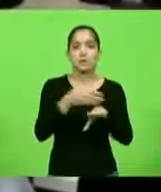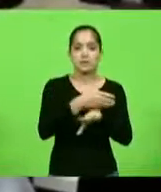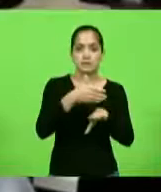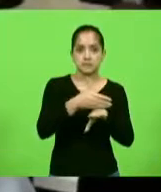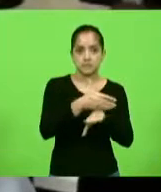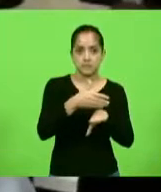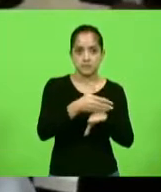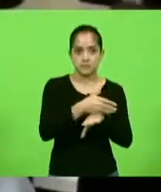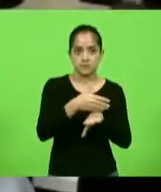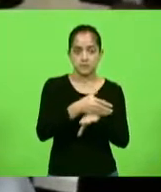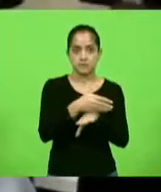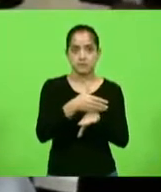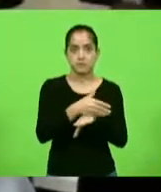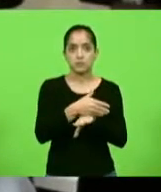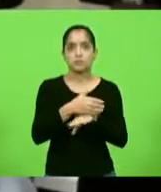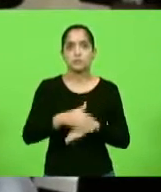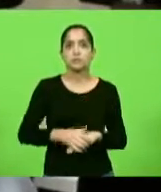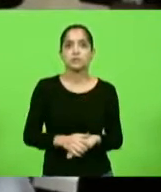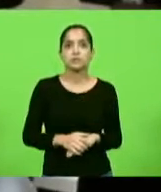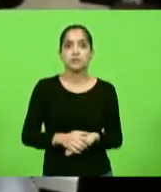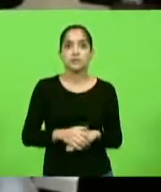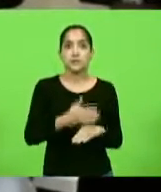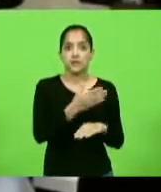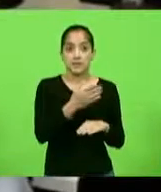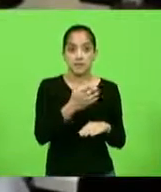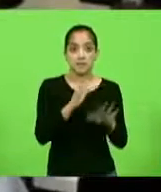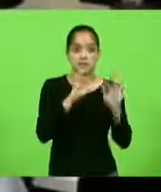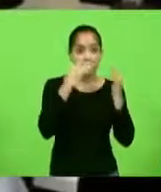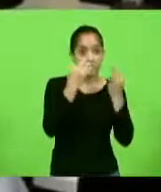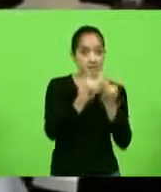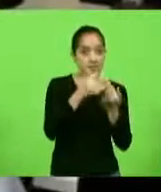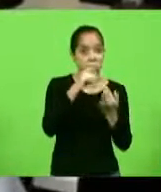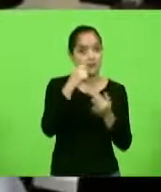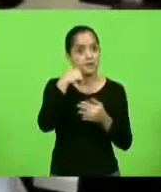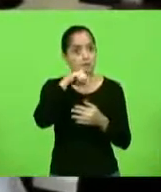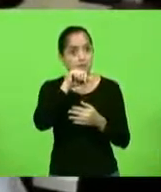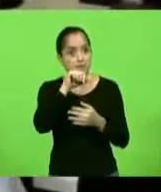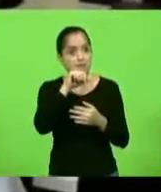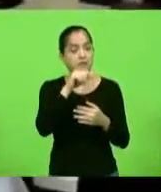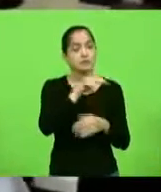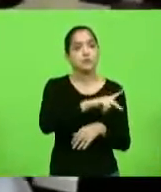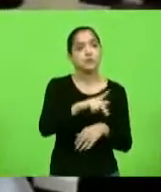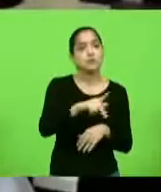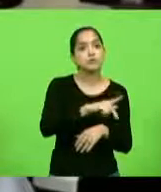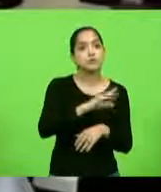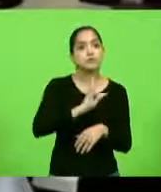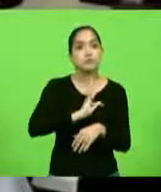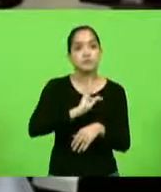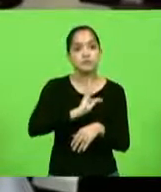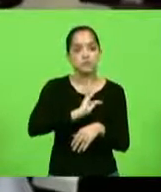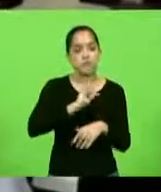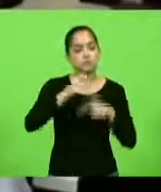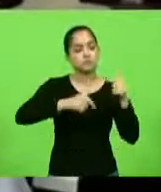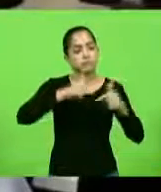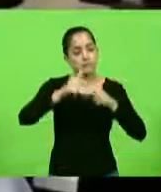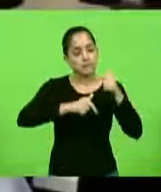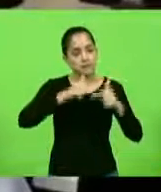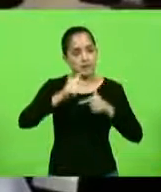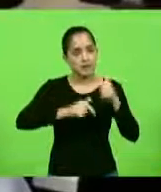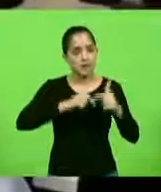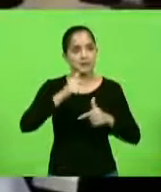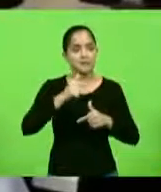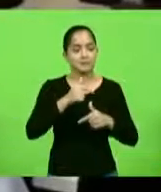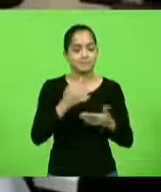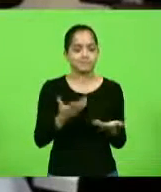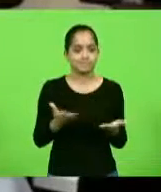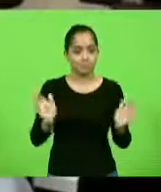para os pais, professores e técnicos que trabalham com o